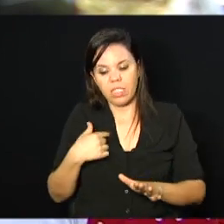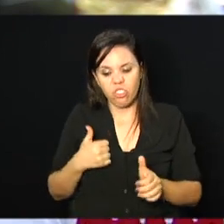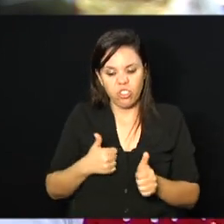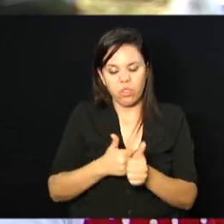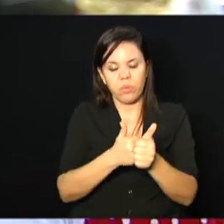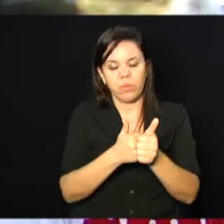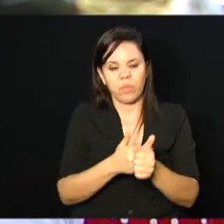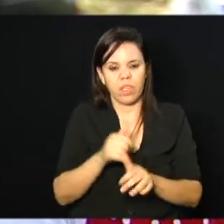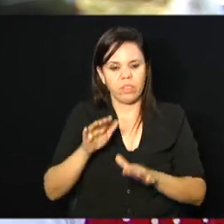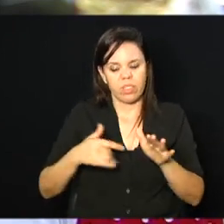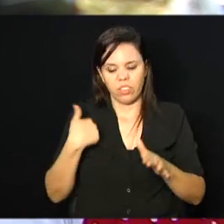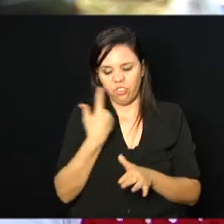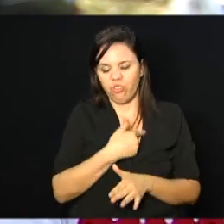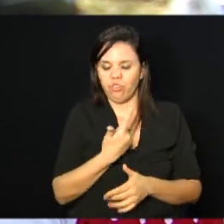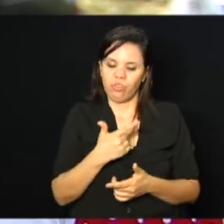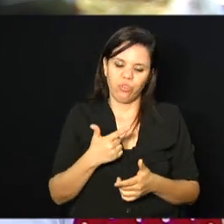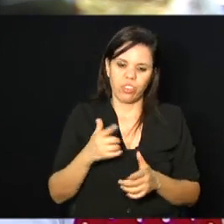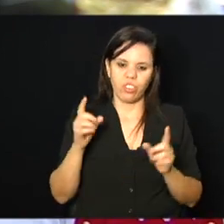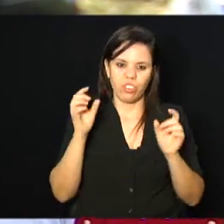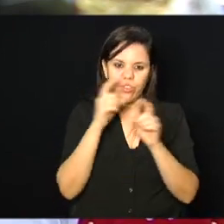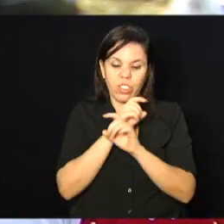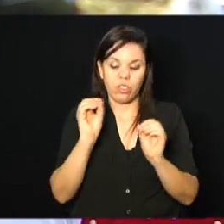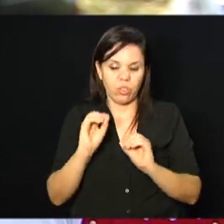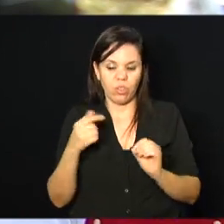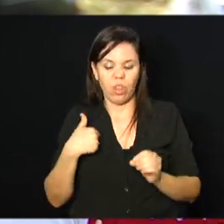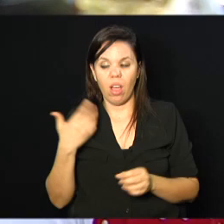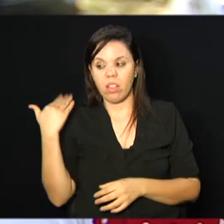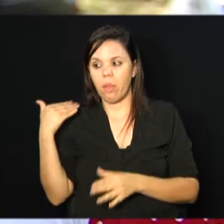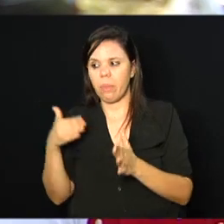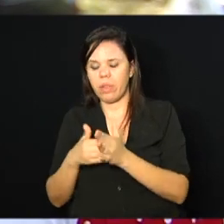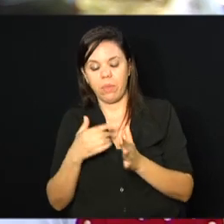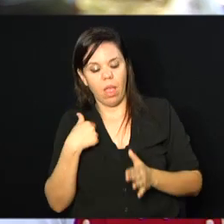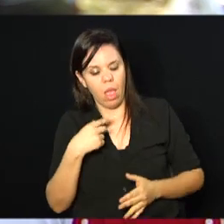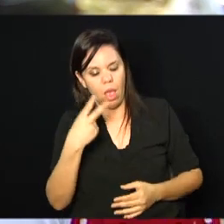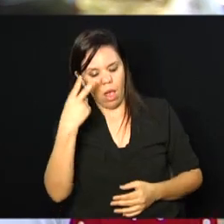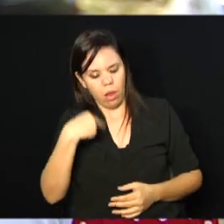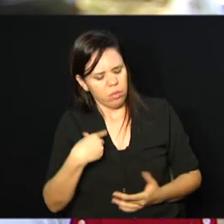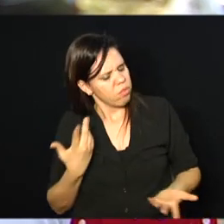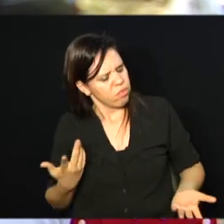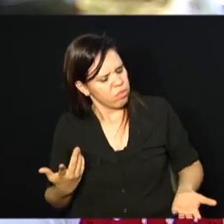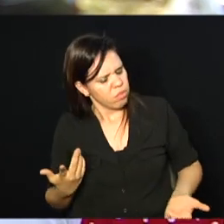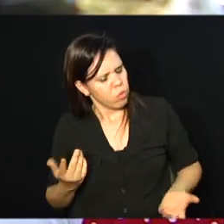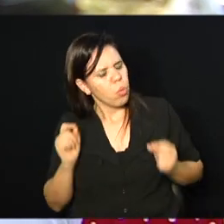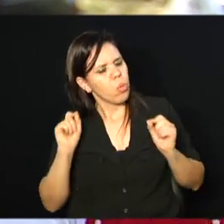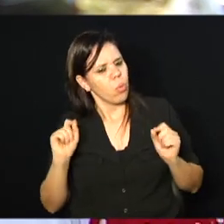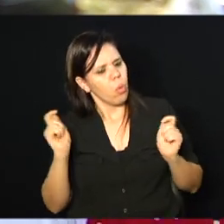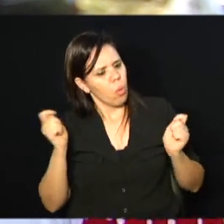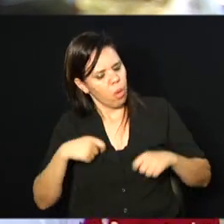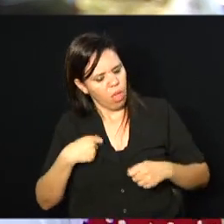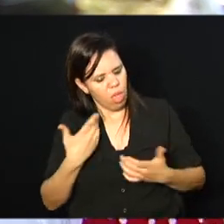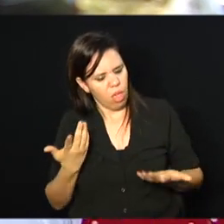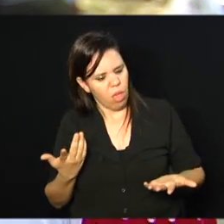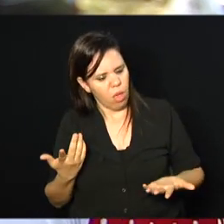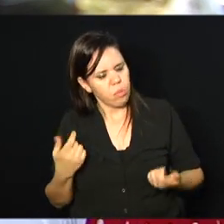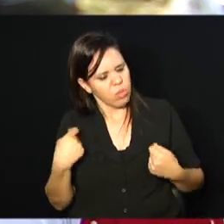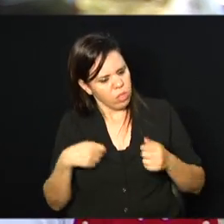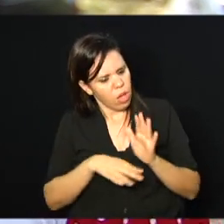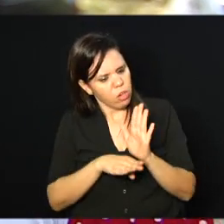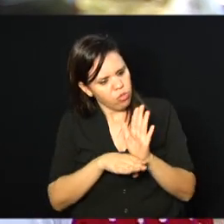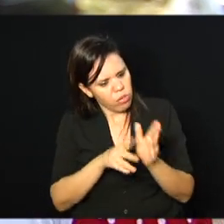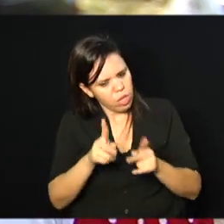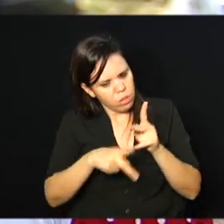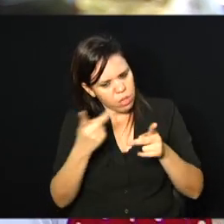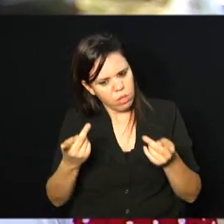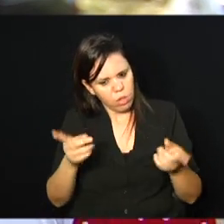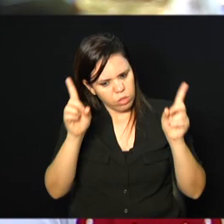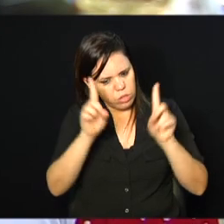dificuldade nenhuma, ficava colocando empecilho. Então, eu comecei a olhar mais pra mim e ver que eu era pequena, através de tantas